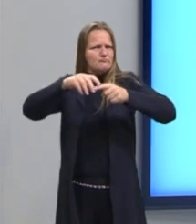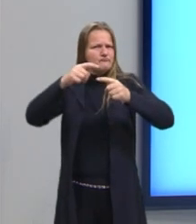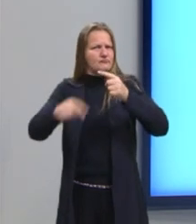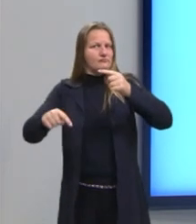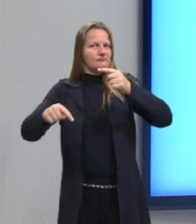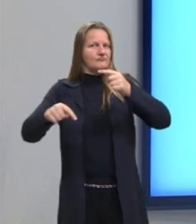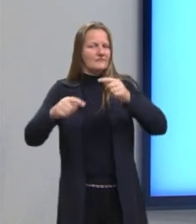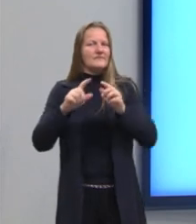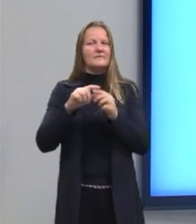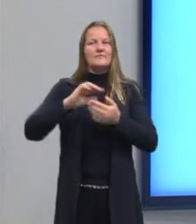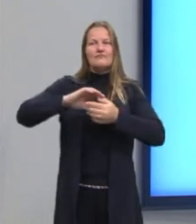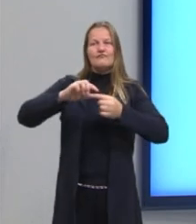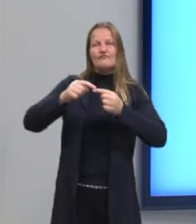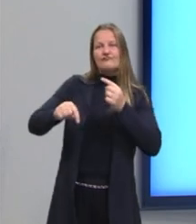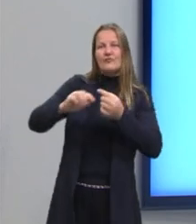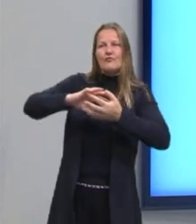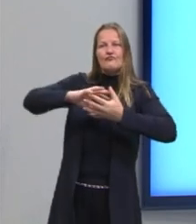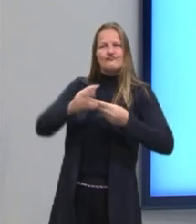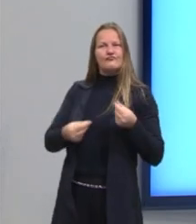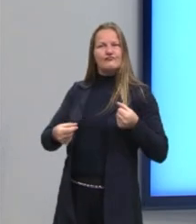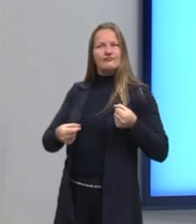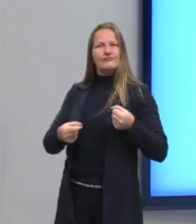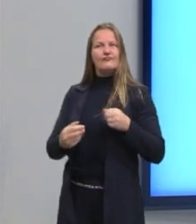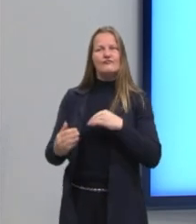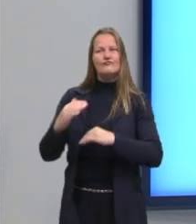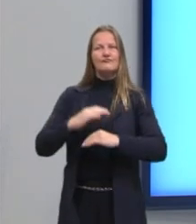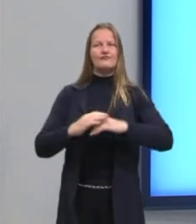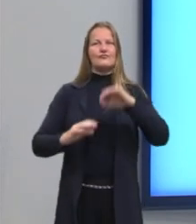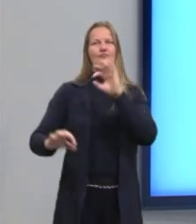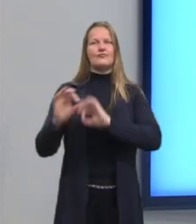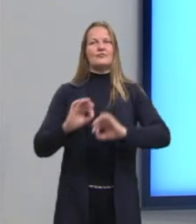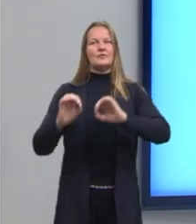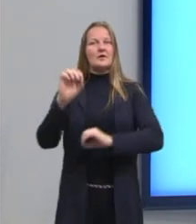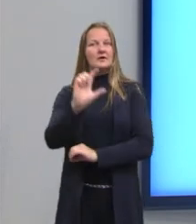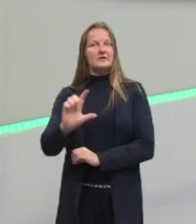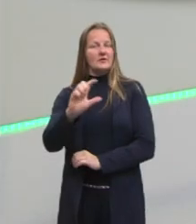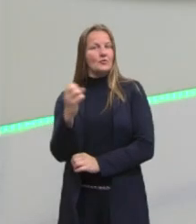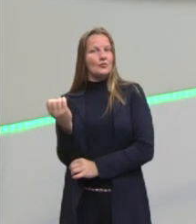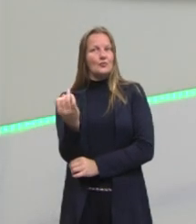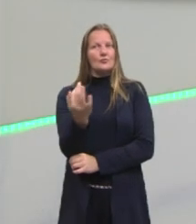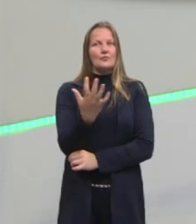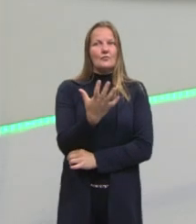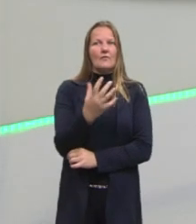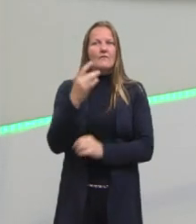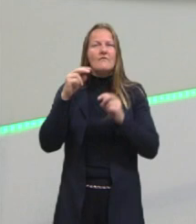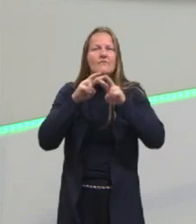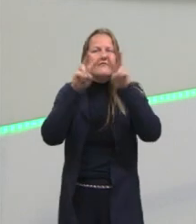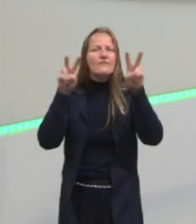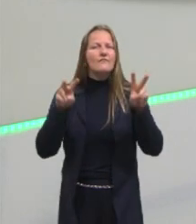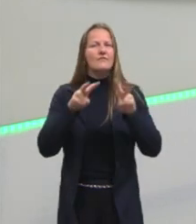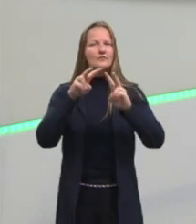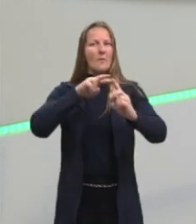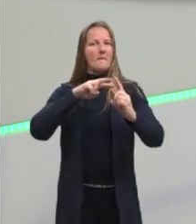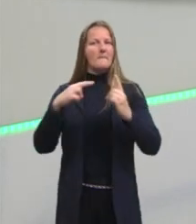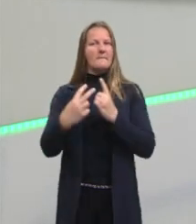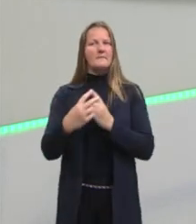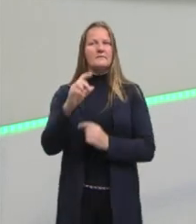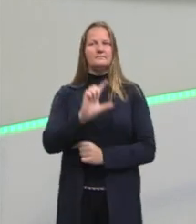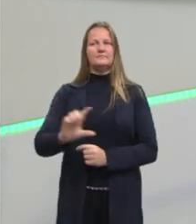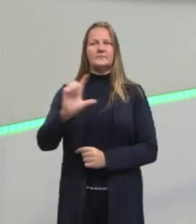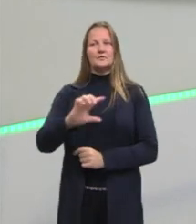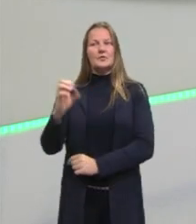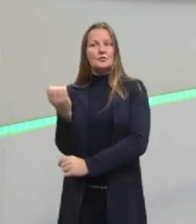diz que destruiu, e agora a gente reconstrói a partir de novos valores, de uma nova visão, de um novo jeito de escrever literatura.